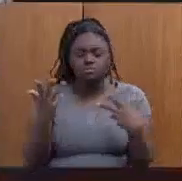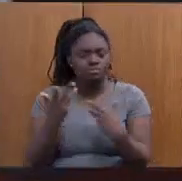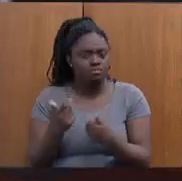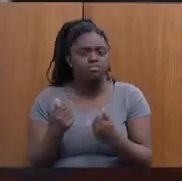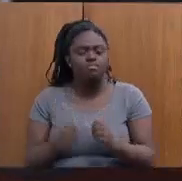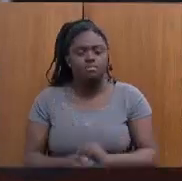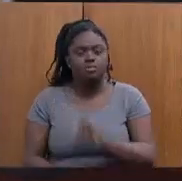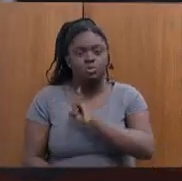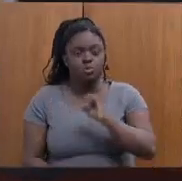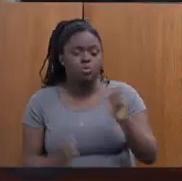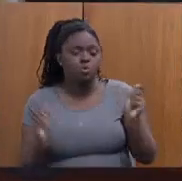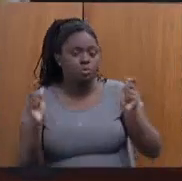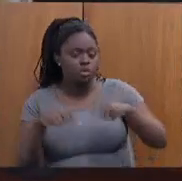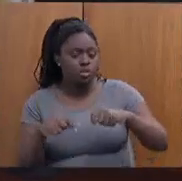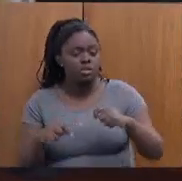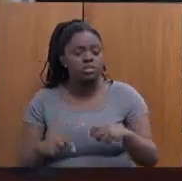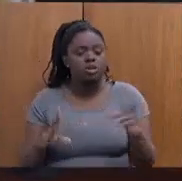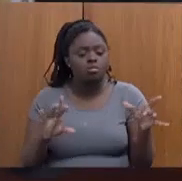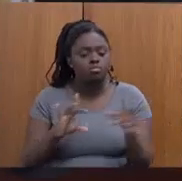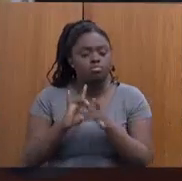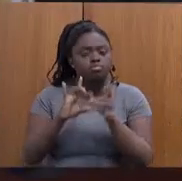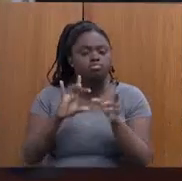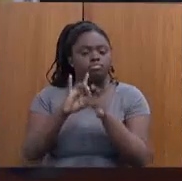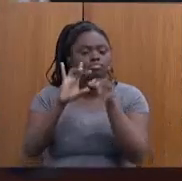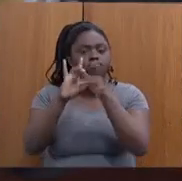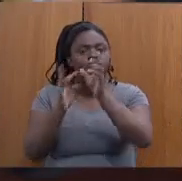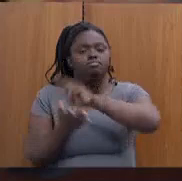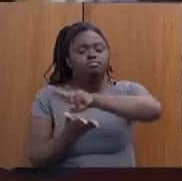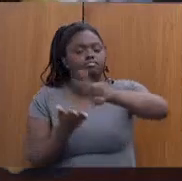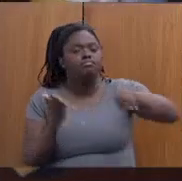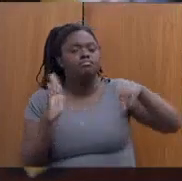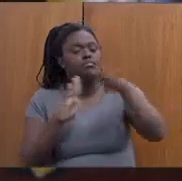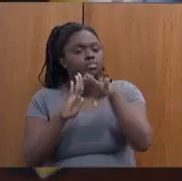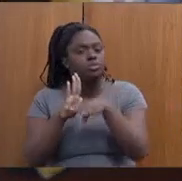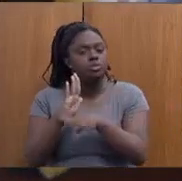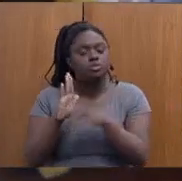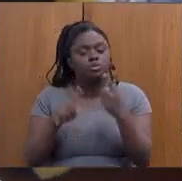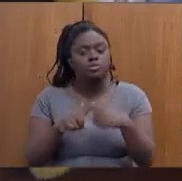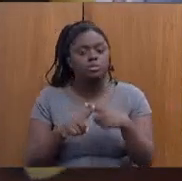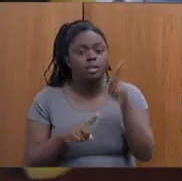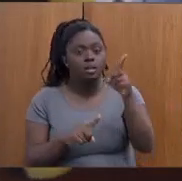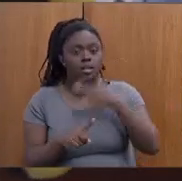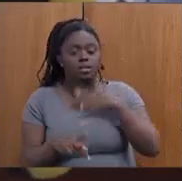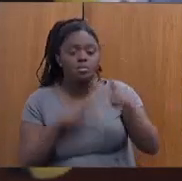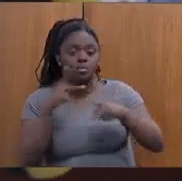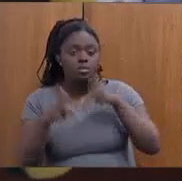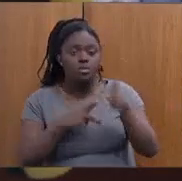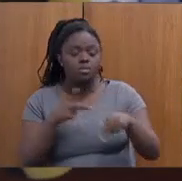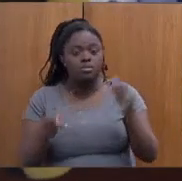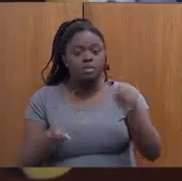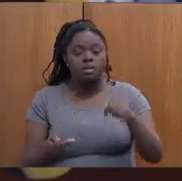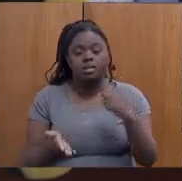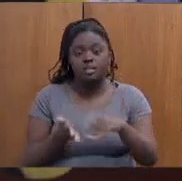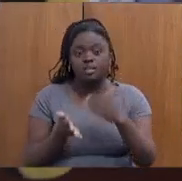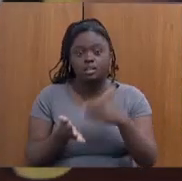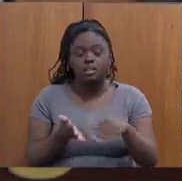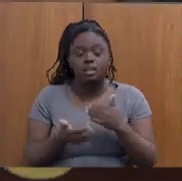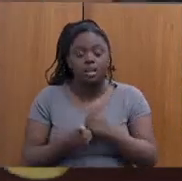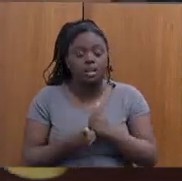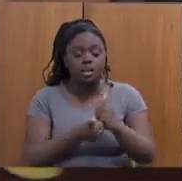se eu pudesse, eu colocava muita emenda para muitos programas, lá, porque lá está meu povo, essa secretária é que abriga a nossa gente pobre,